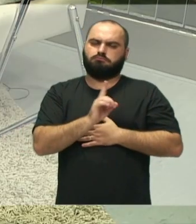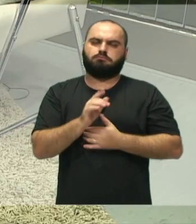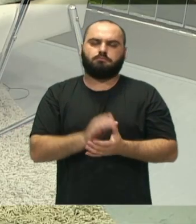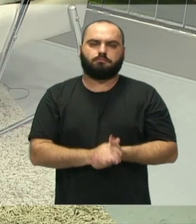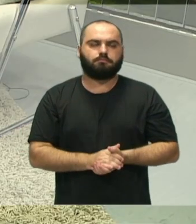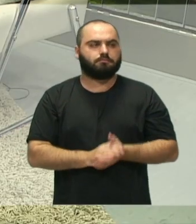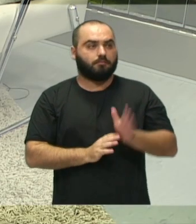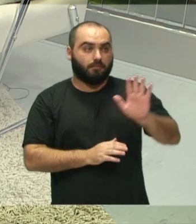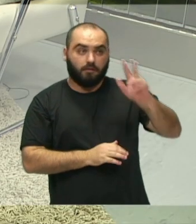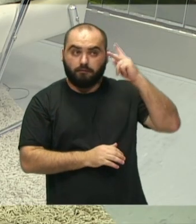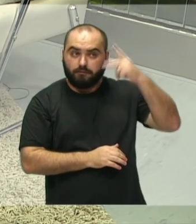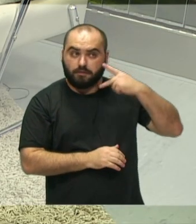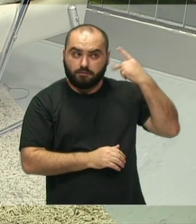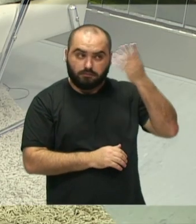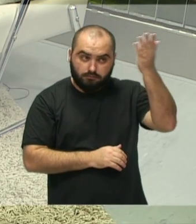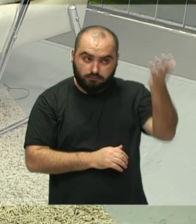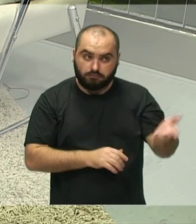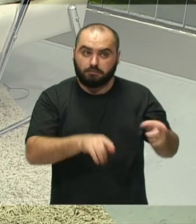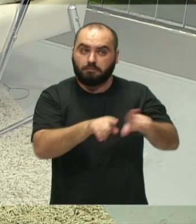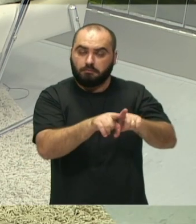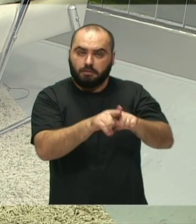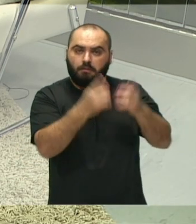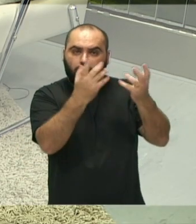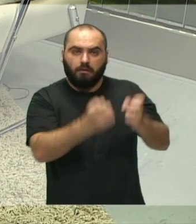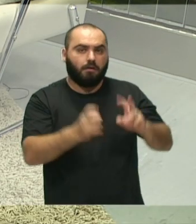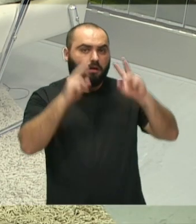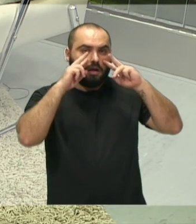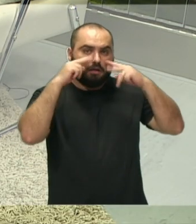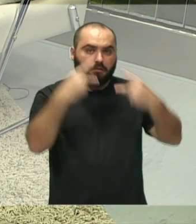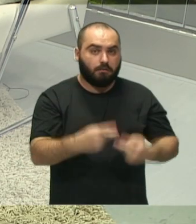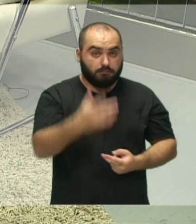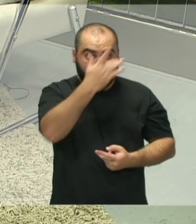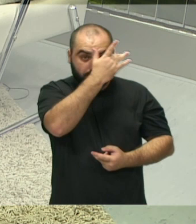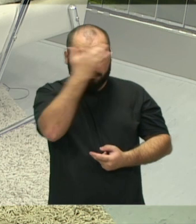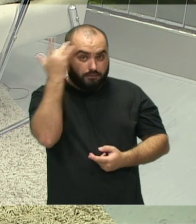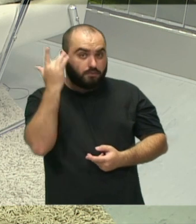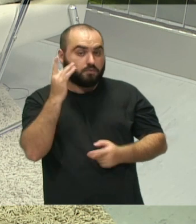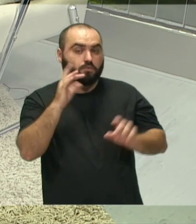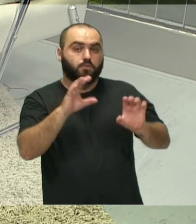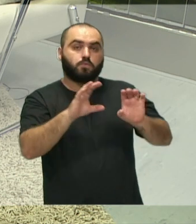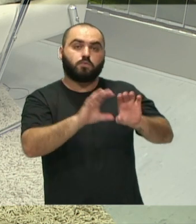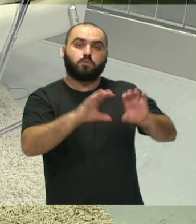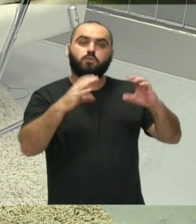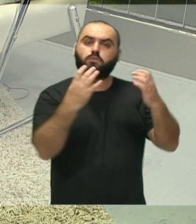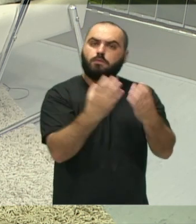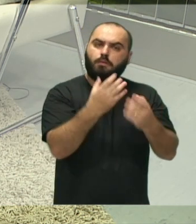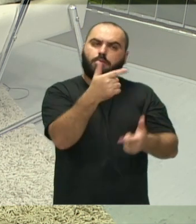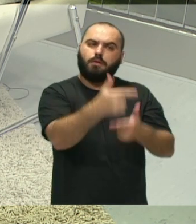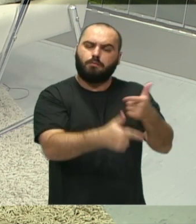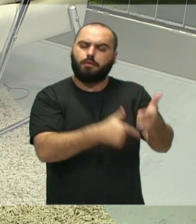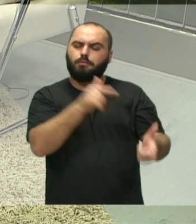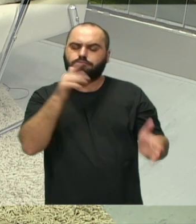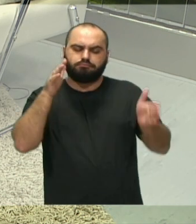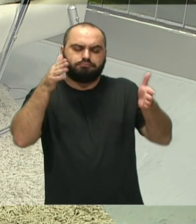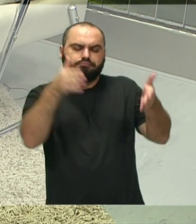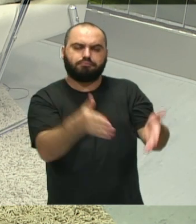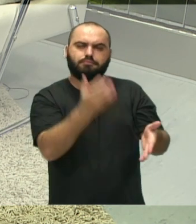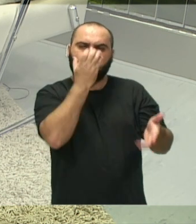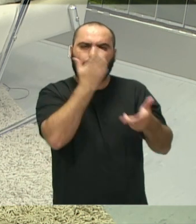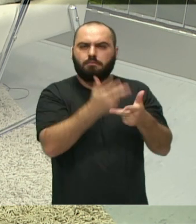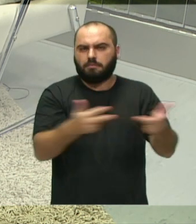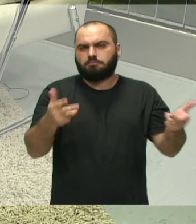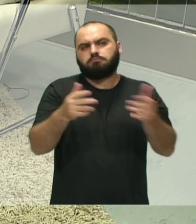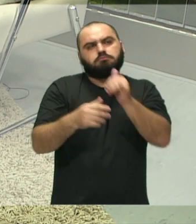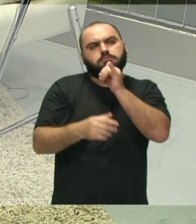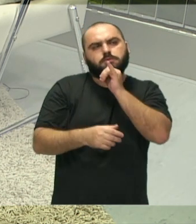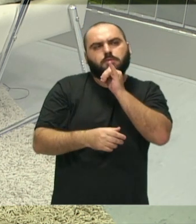busca ações de reconhecimento a pessoas da comunidade que se engajam na causa animal, que se engajam em questões. Uma moção